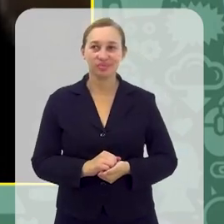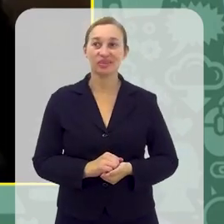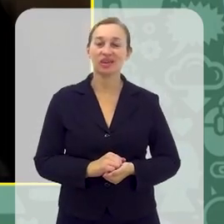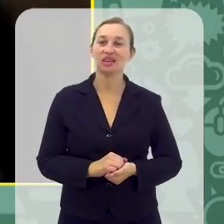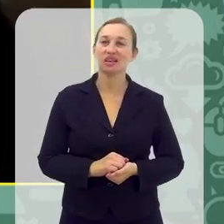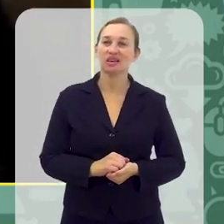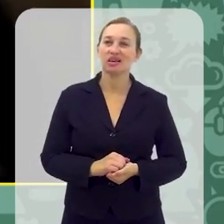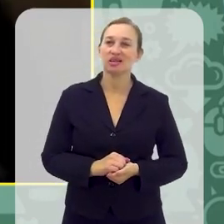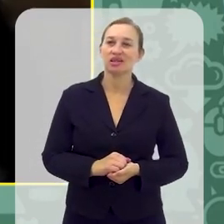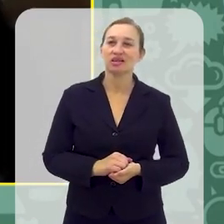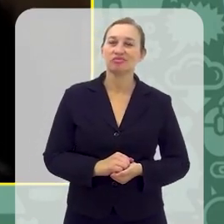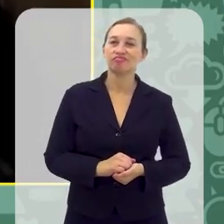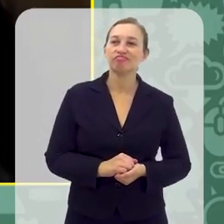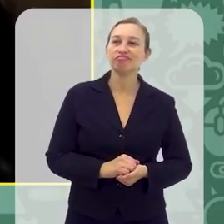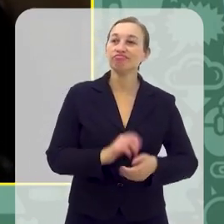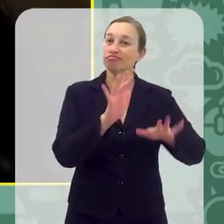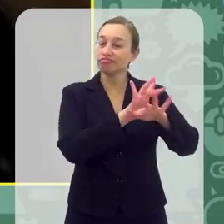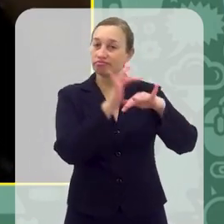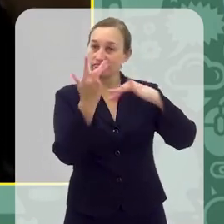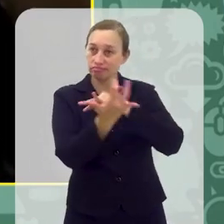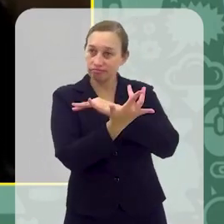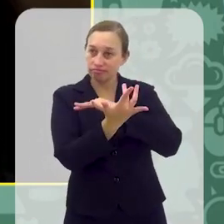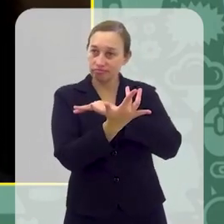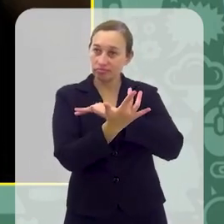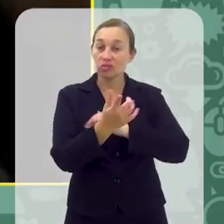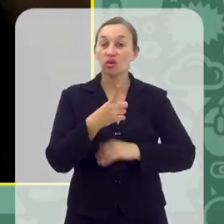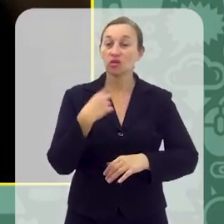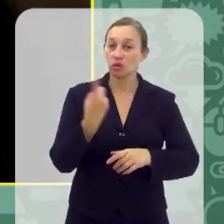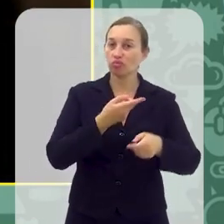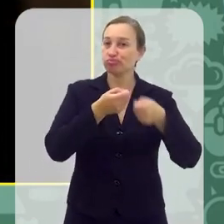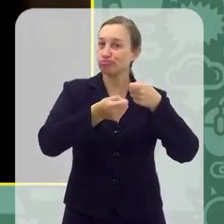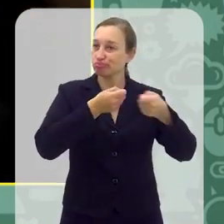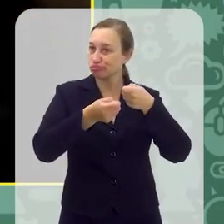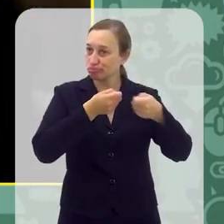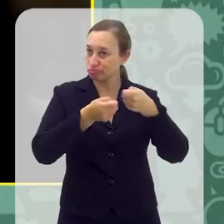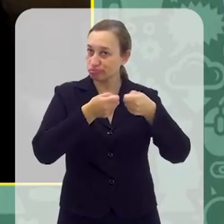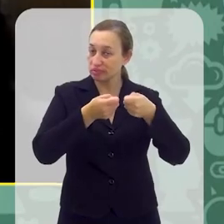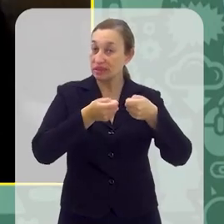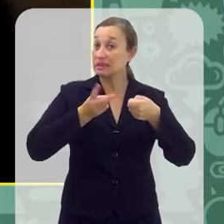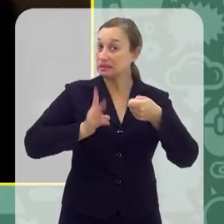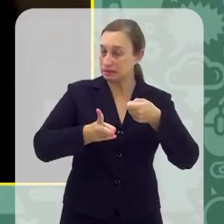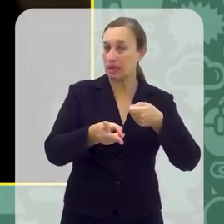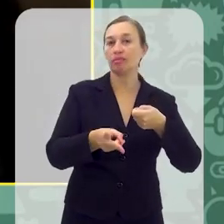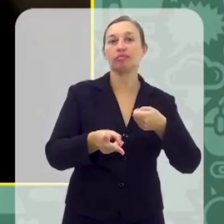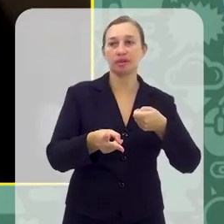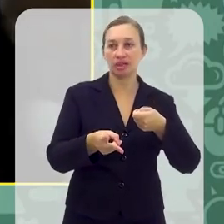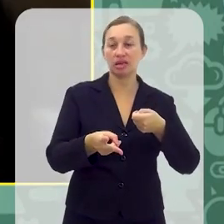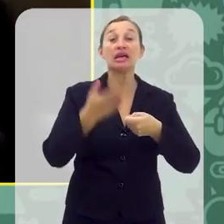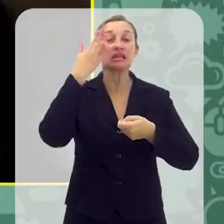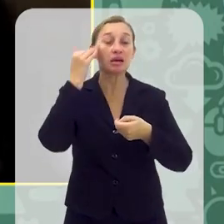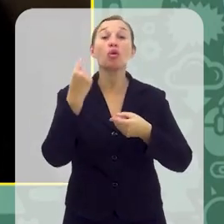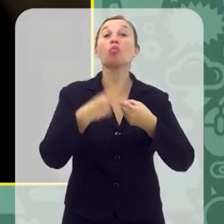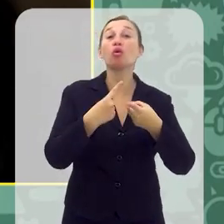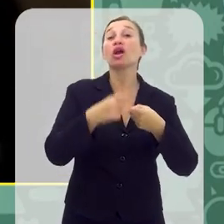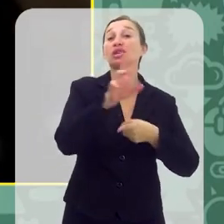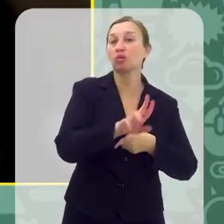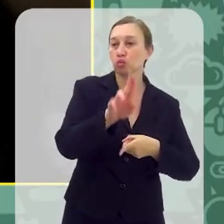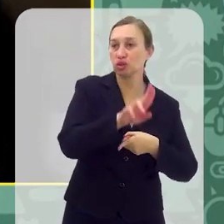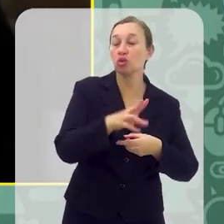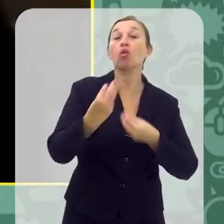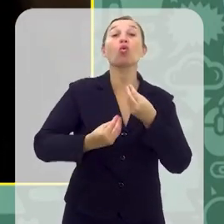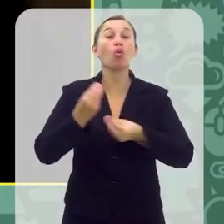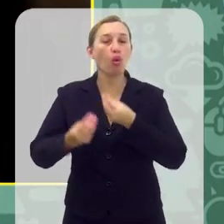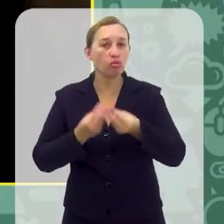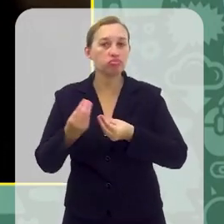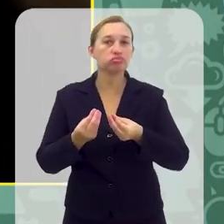também tem as suas questões nas redes sociais, mas nós estamos no controle, pelo menos deveríamos estar e nós precisamos saber o porquê que a gente está